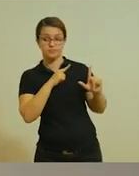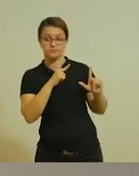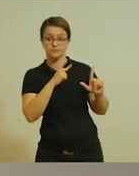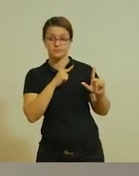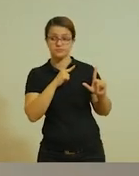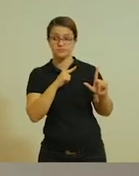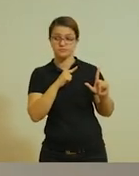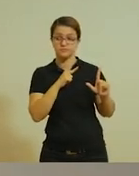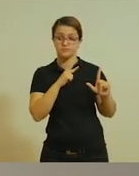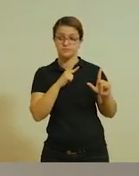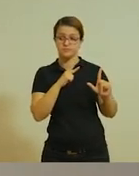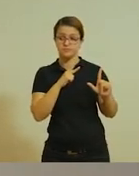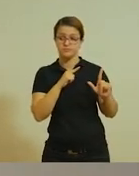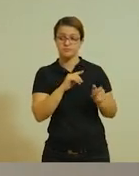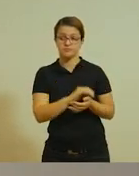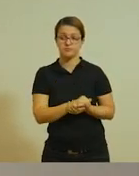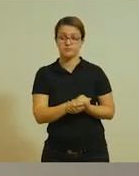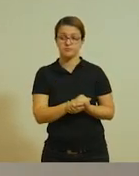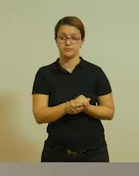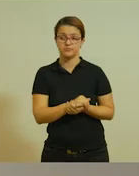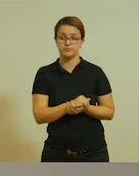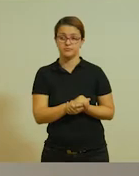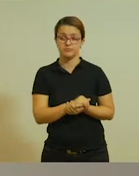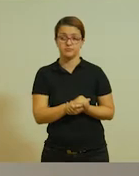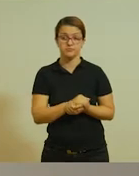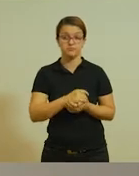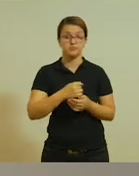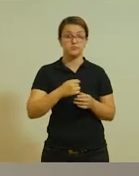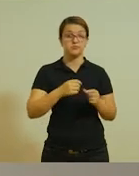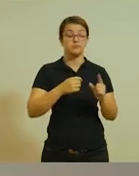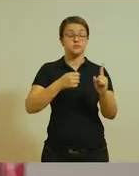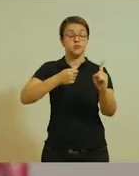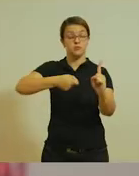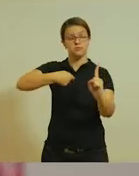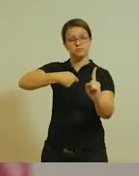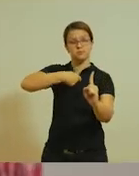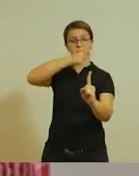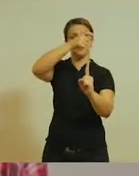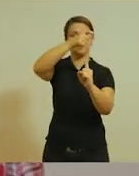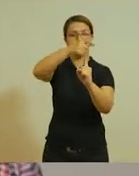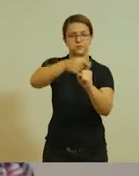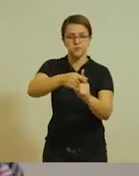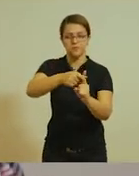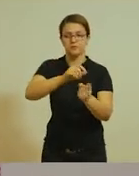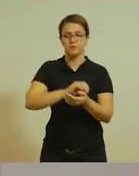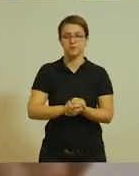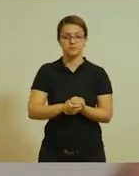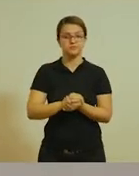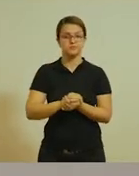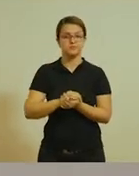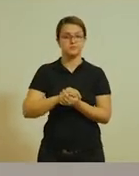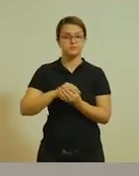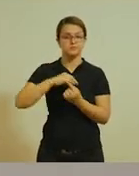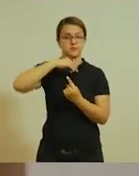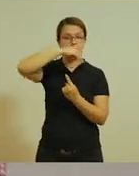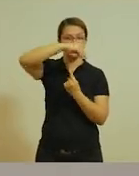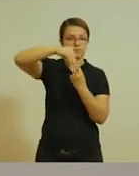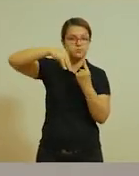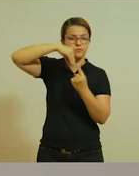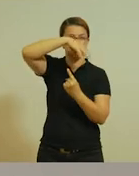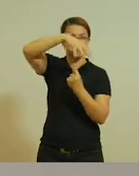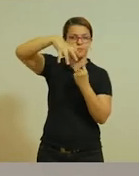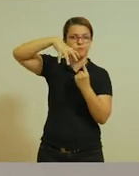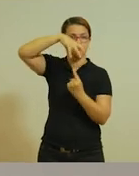Nós temos a Ring Game, que é o jogo das argolas, o Cotton Candy, algodão doce,